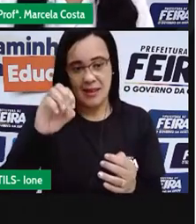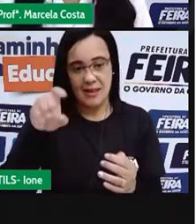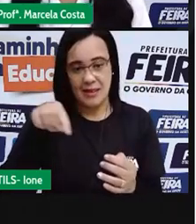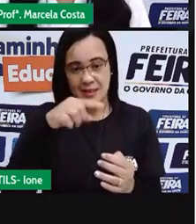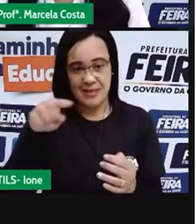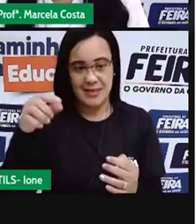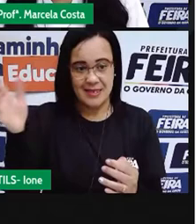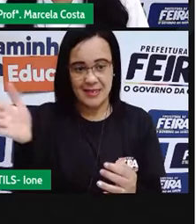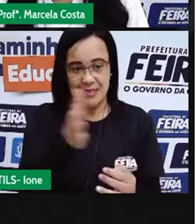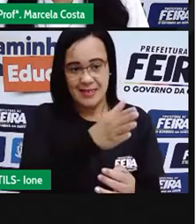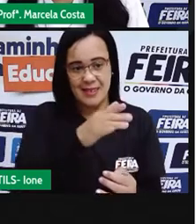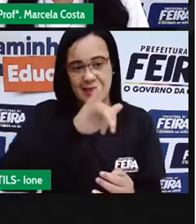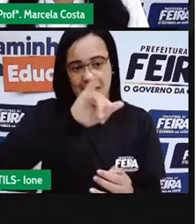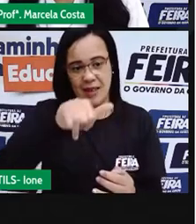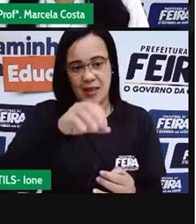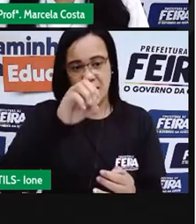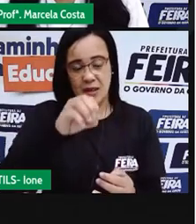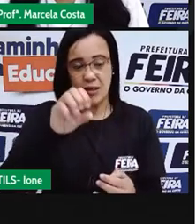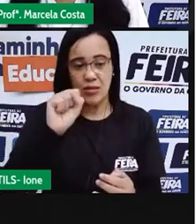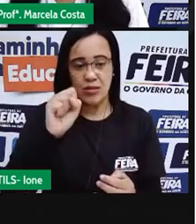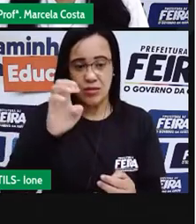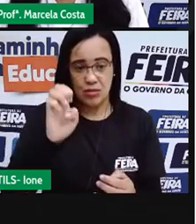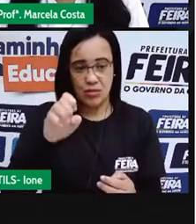fica lá no distrito de Maria Quitéria.